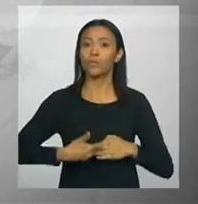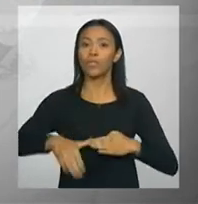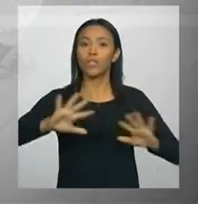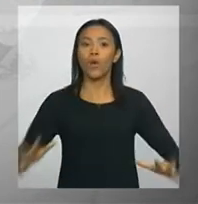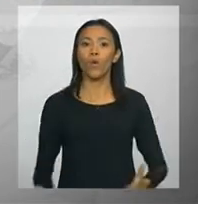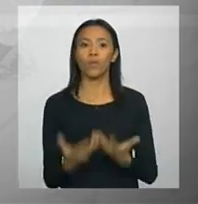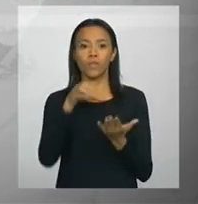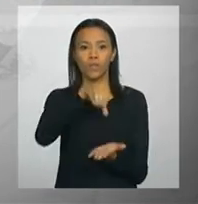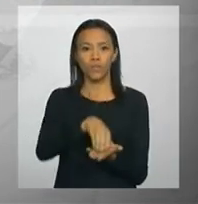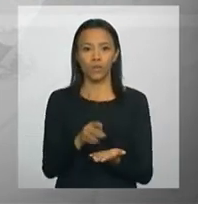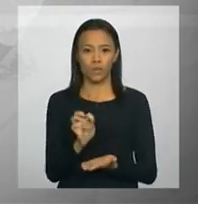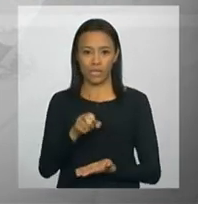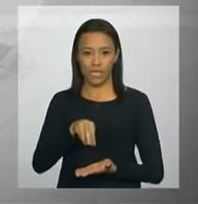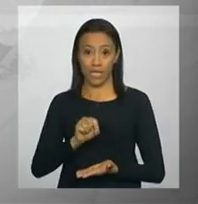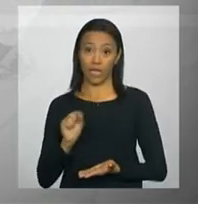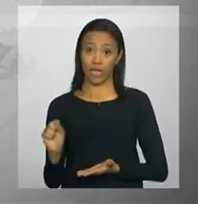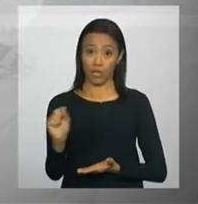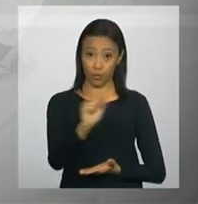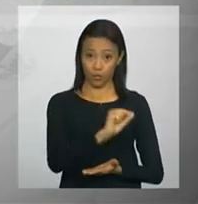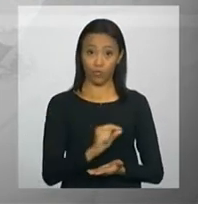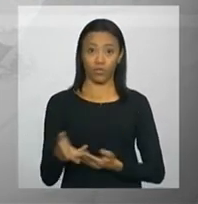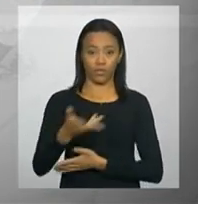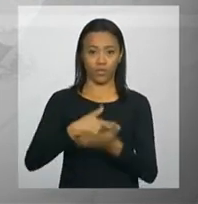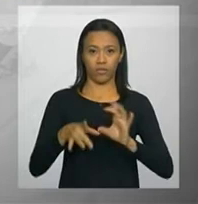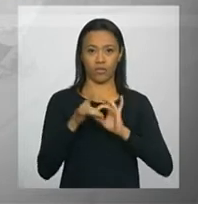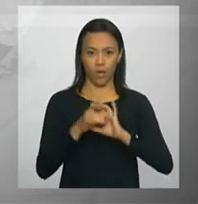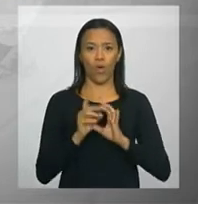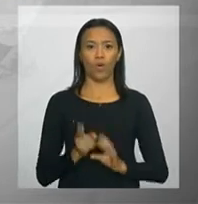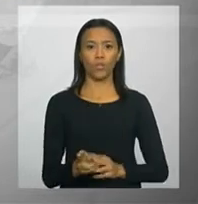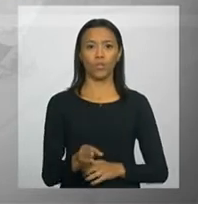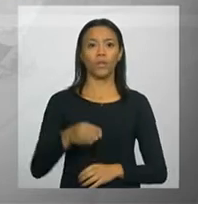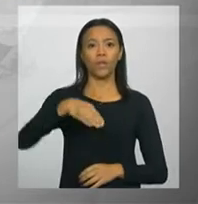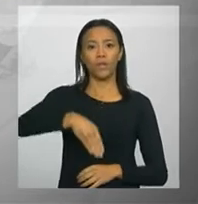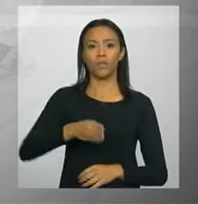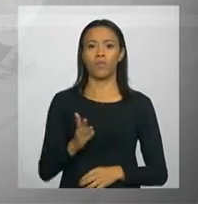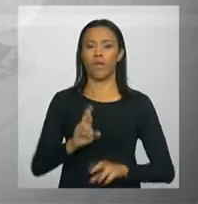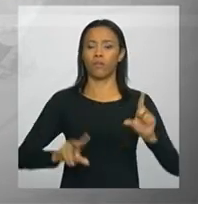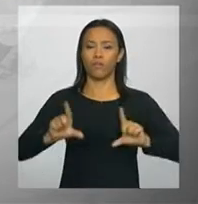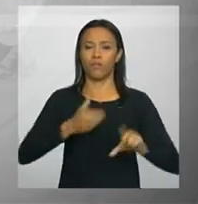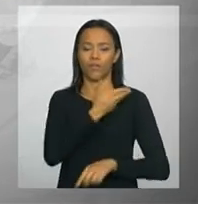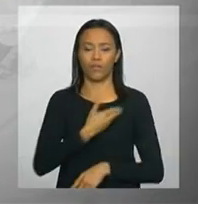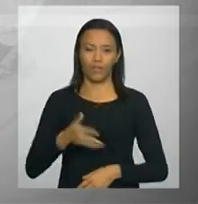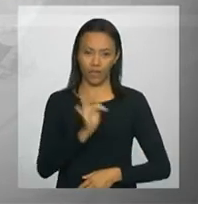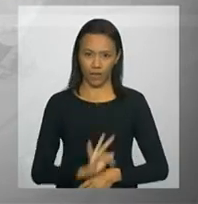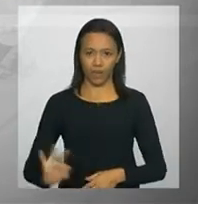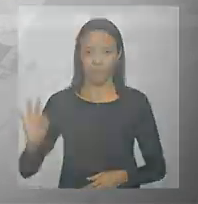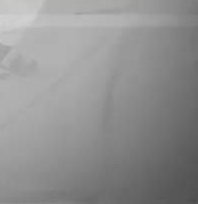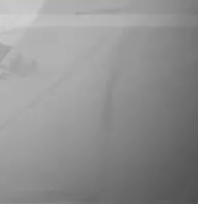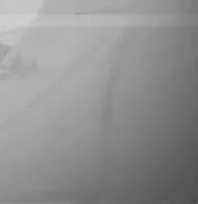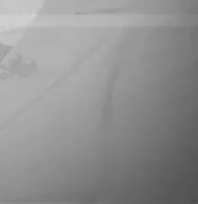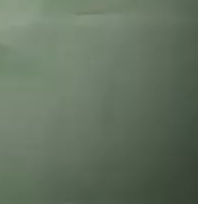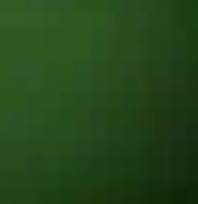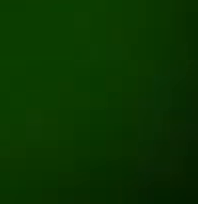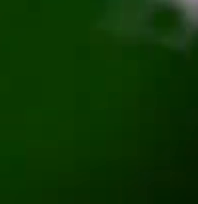Integrados de Comando e Controle de Grandes Eventos. Continue com a gente, NBR e a TV do Governo Federal.